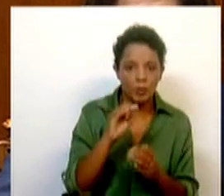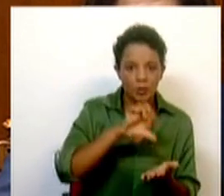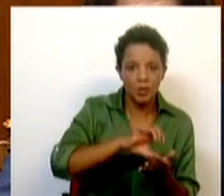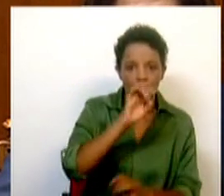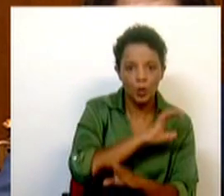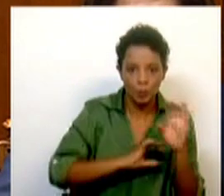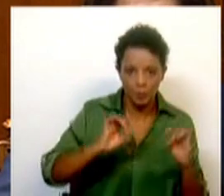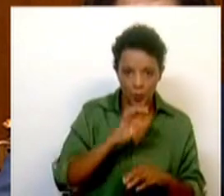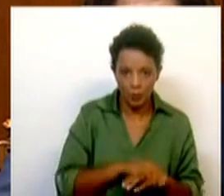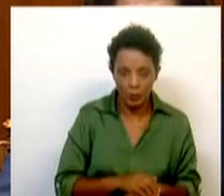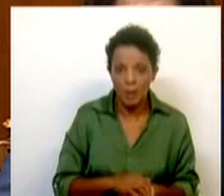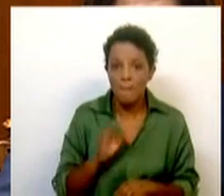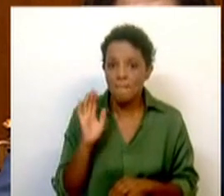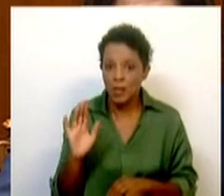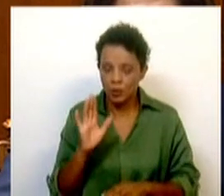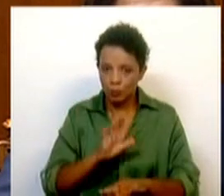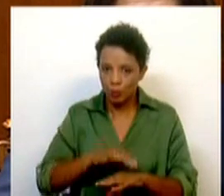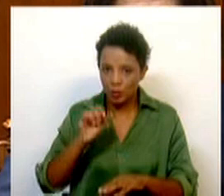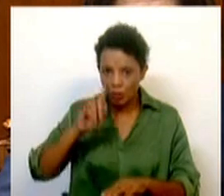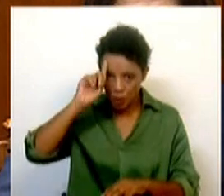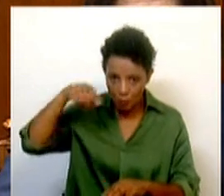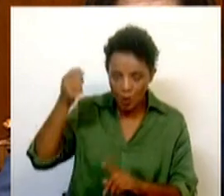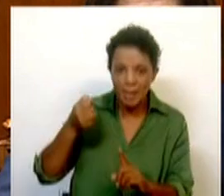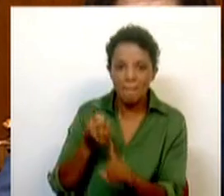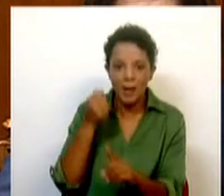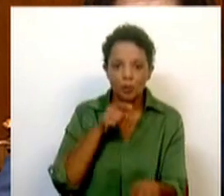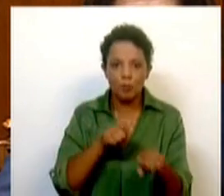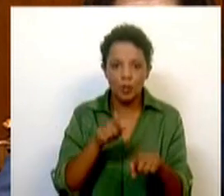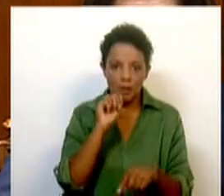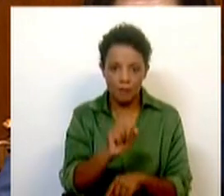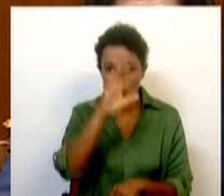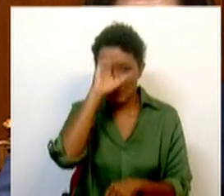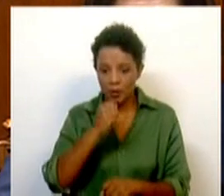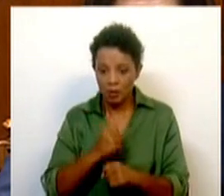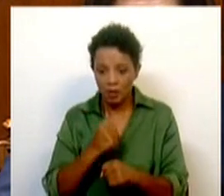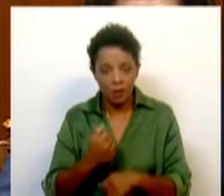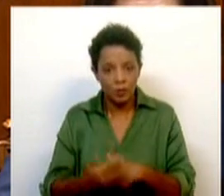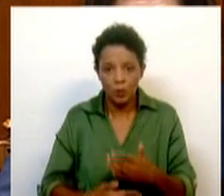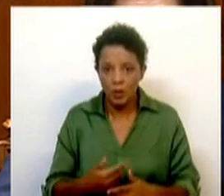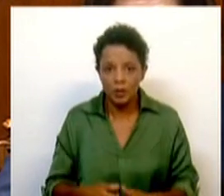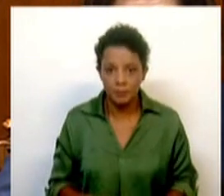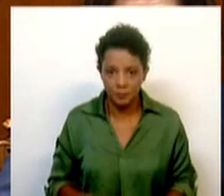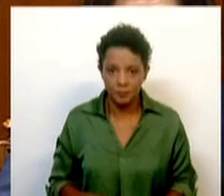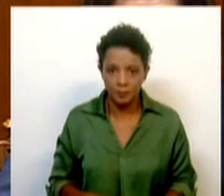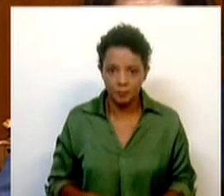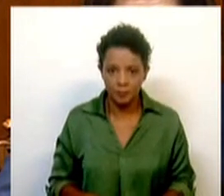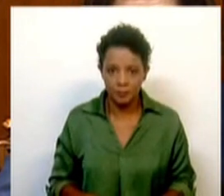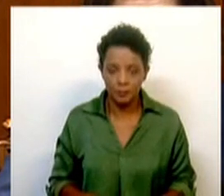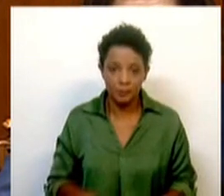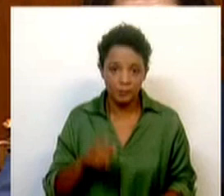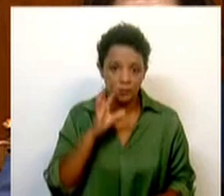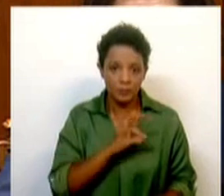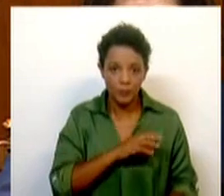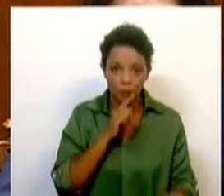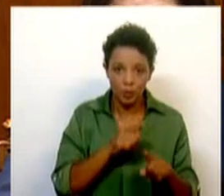Central Europeu. Mas, consciente dos impactos que essa política está a ter, o Governo está a atuar. E, portanto, justamente, Sr.